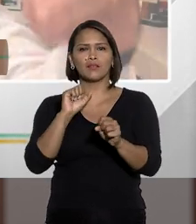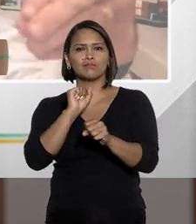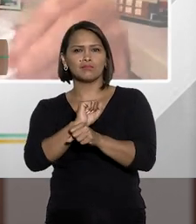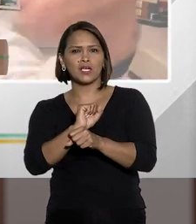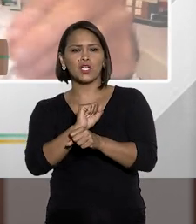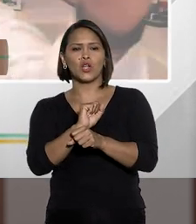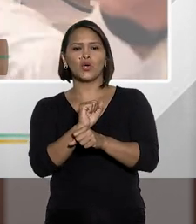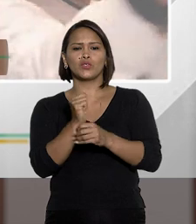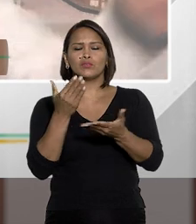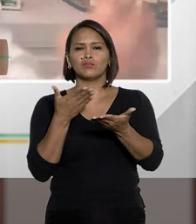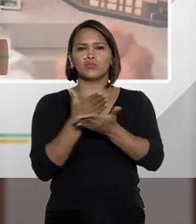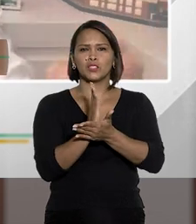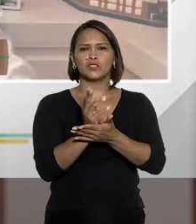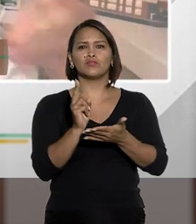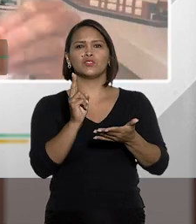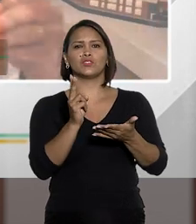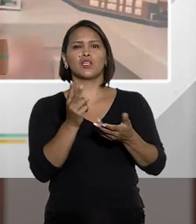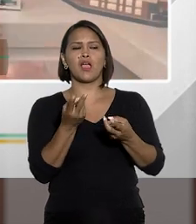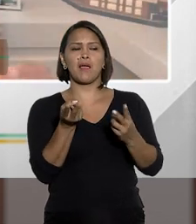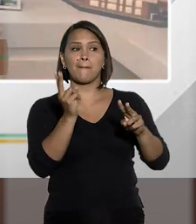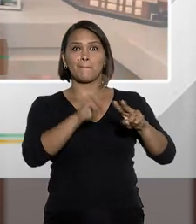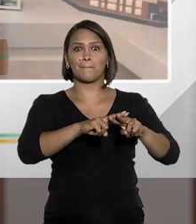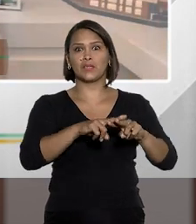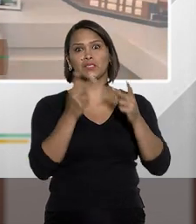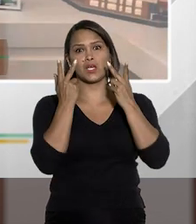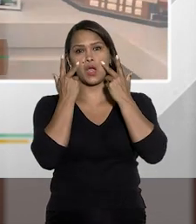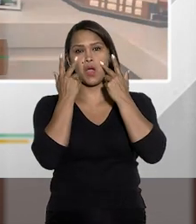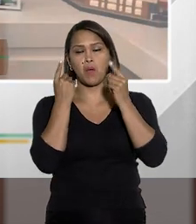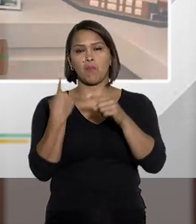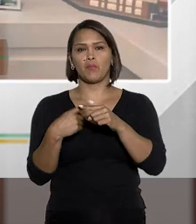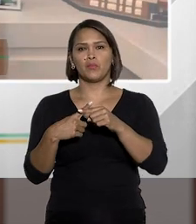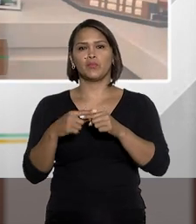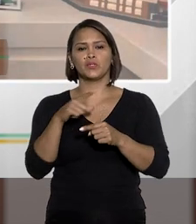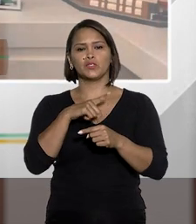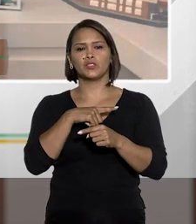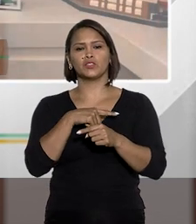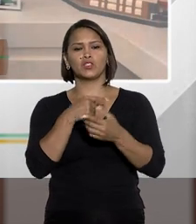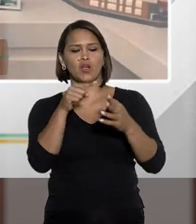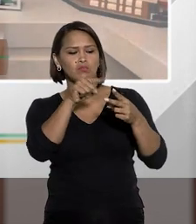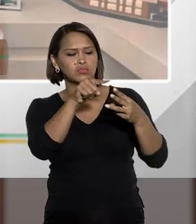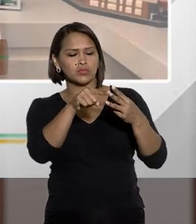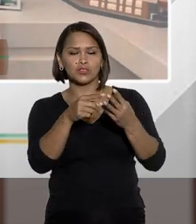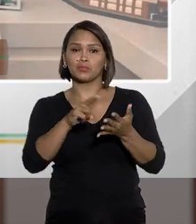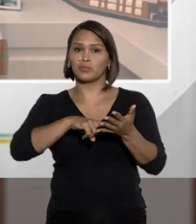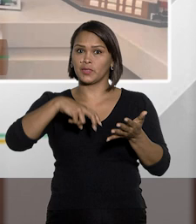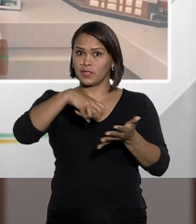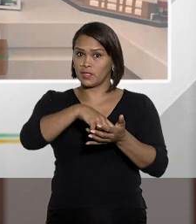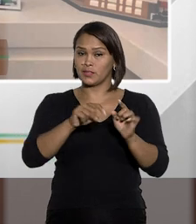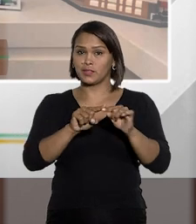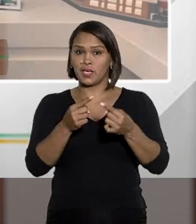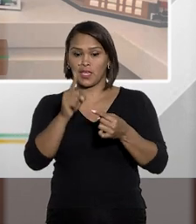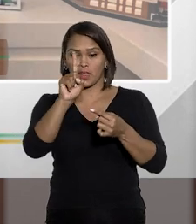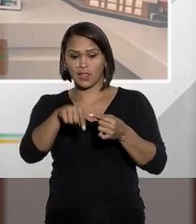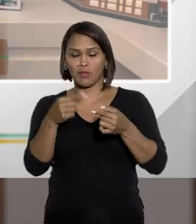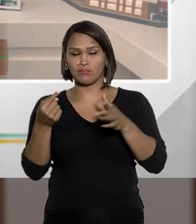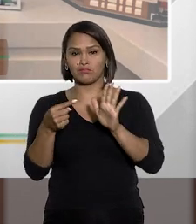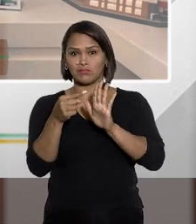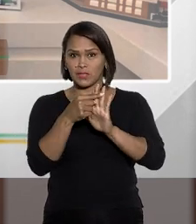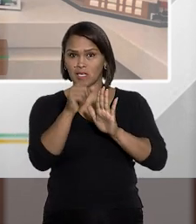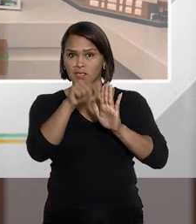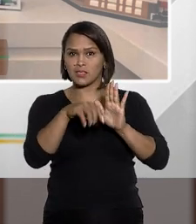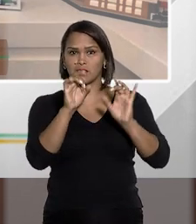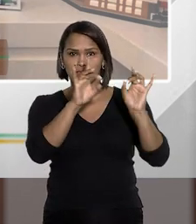deixou de ratificar uma prisão em flagrante porque tinha receio de incorrer num dos tipos penais. Então,